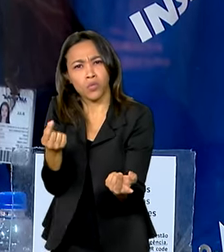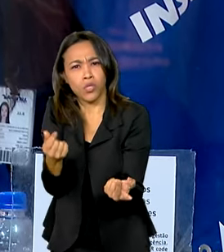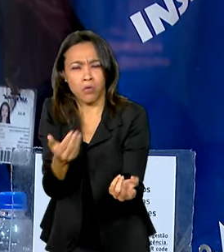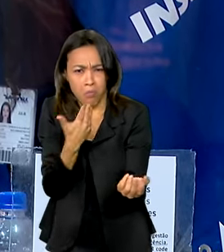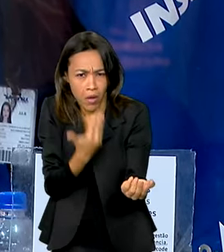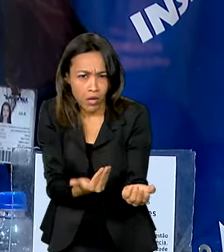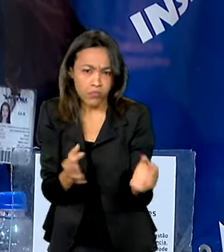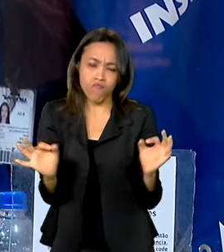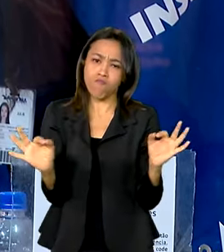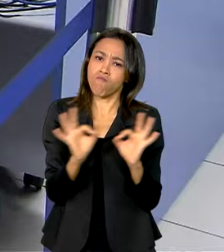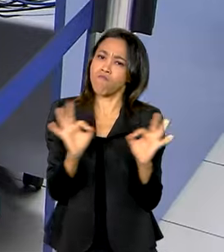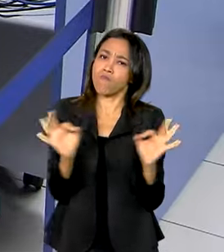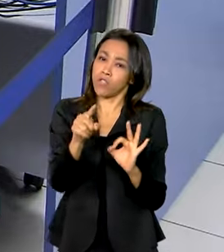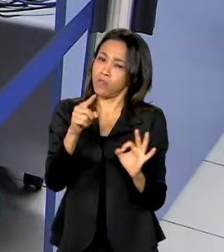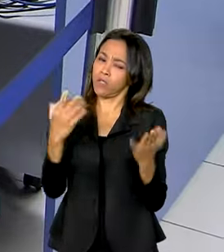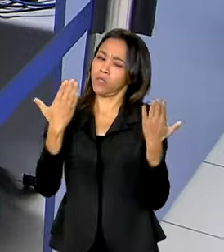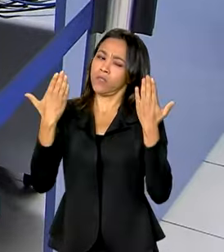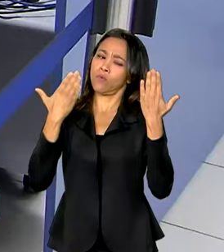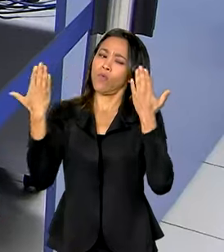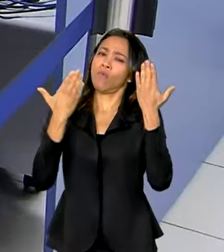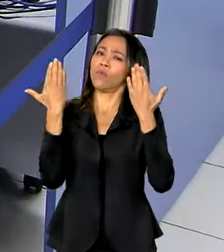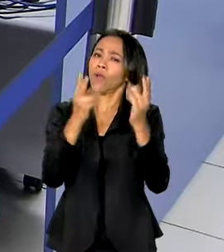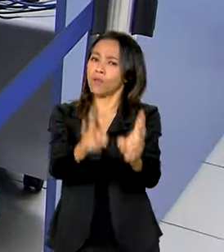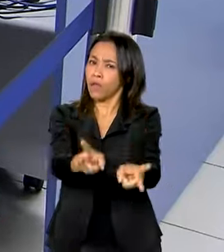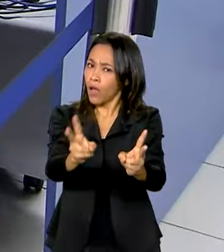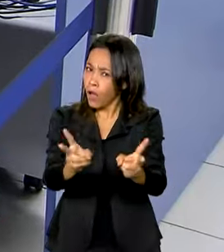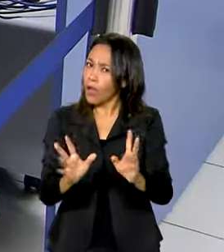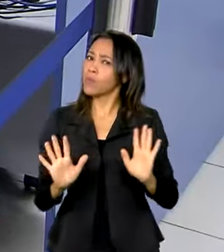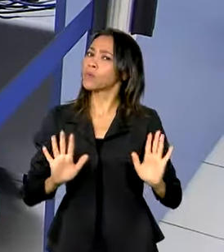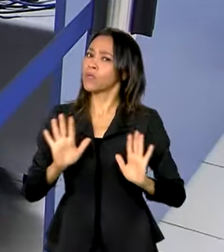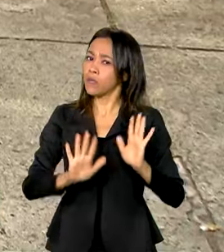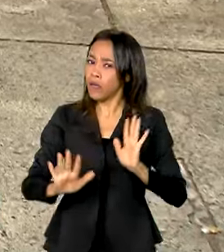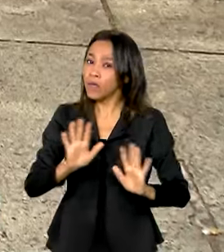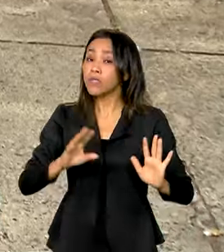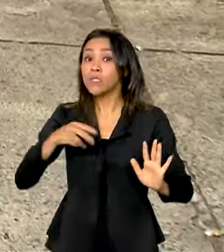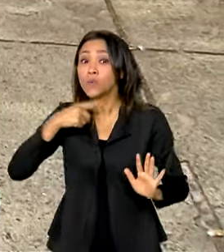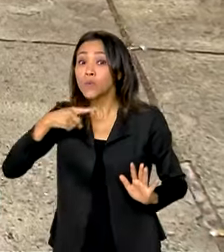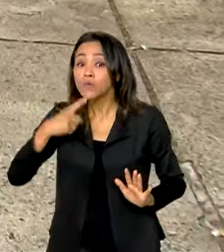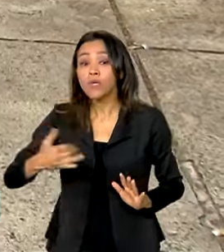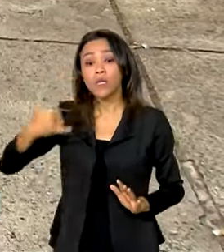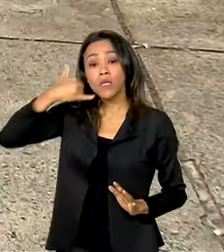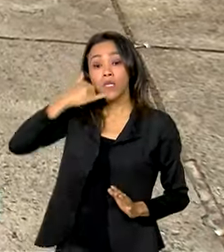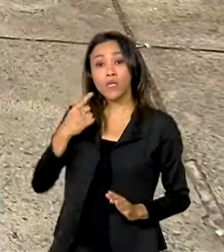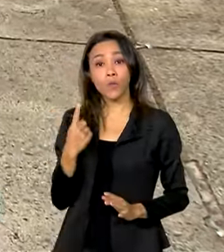No mais, desconfie sempre e na dúvida, ligue para o 135.